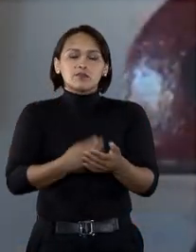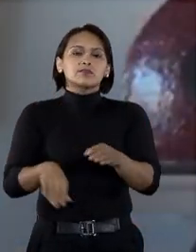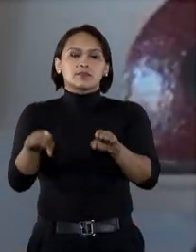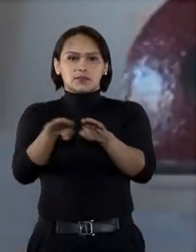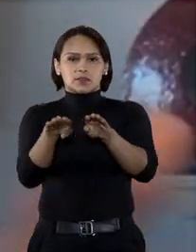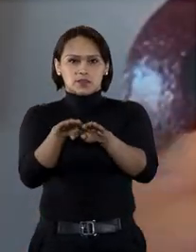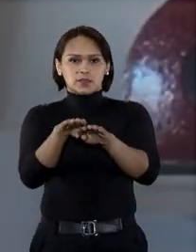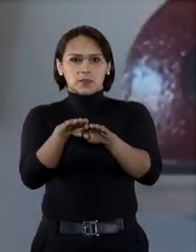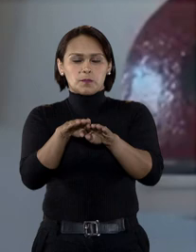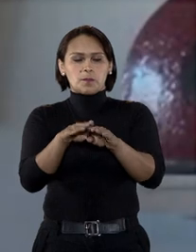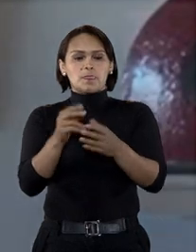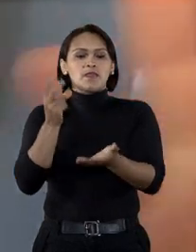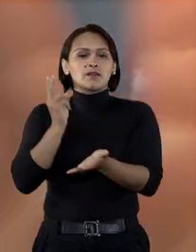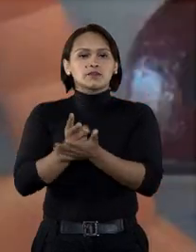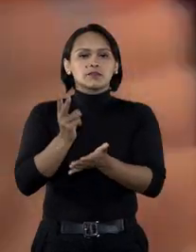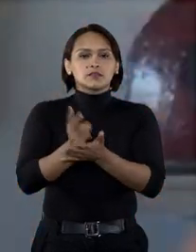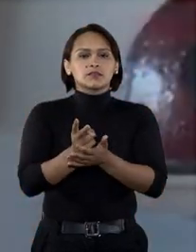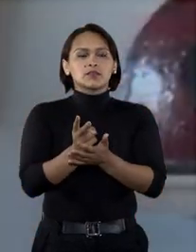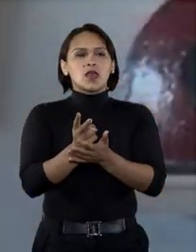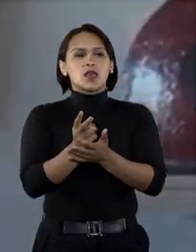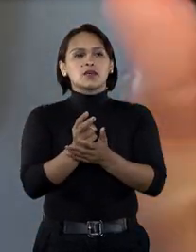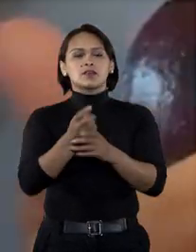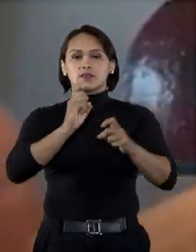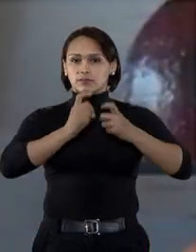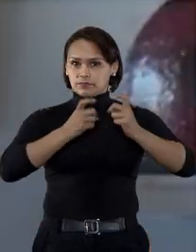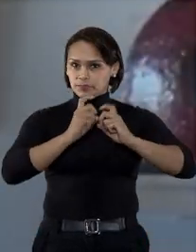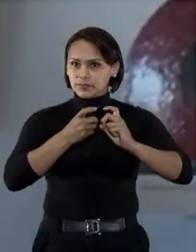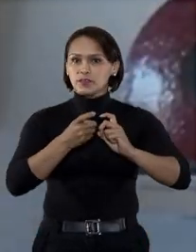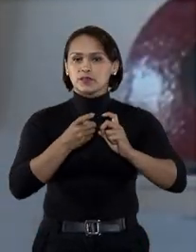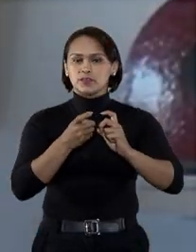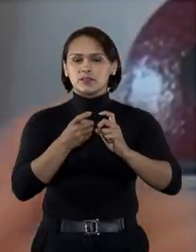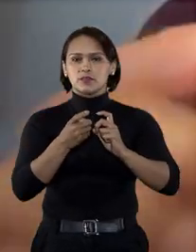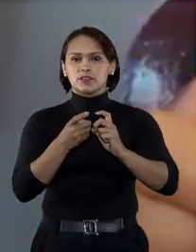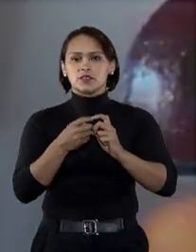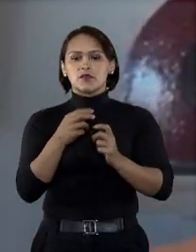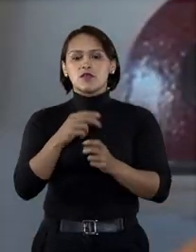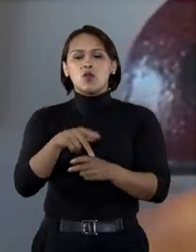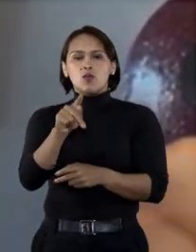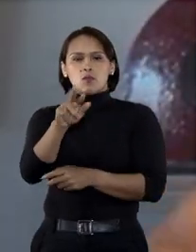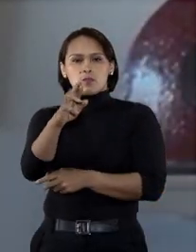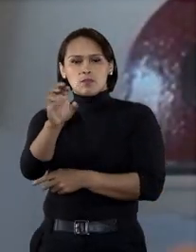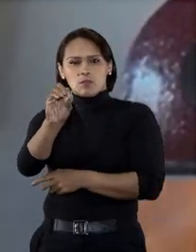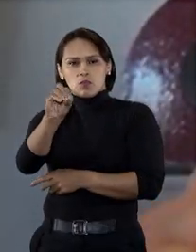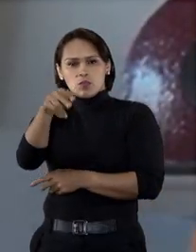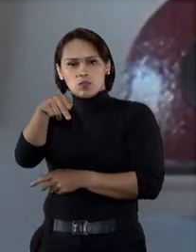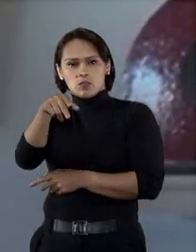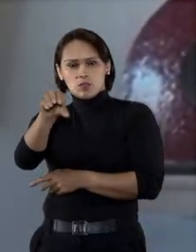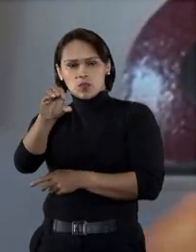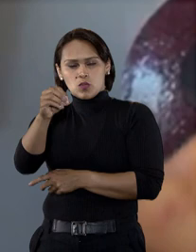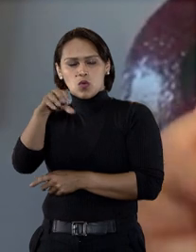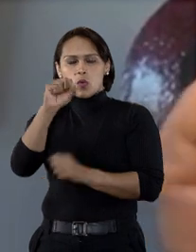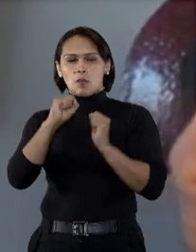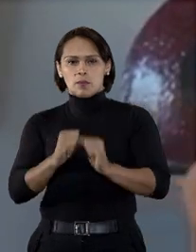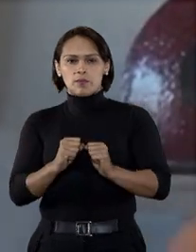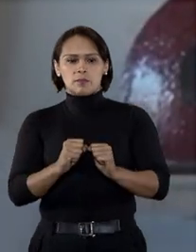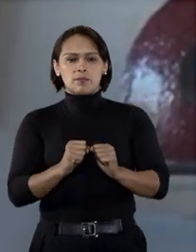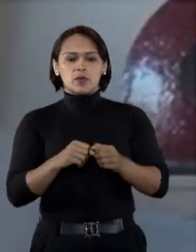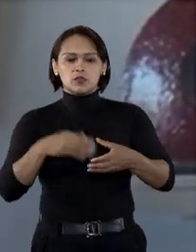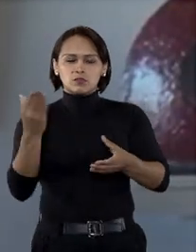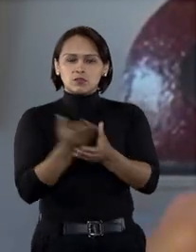consumidor por equiparação, as consequências são de natureza administrativa, ou seja, o PROCON pode aplicar uma